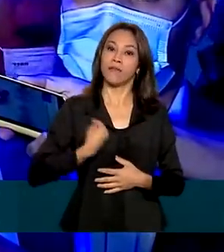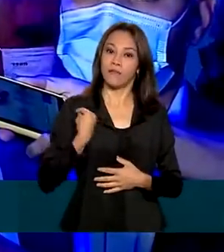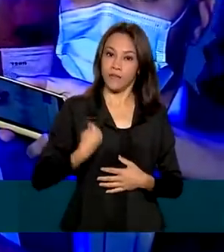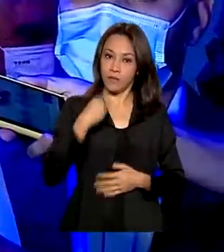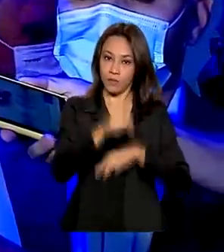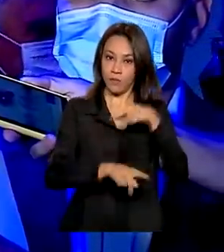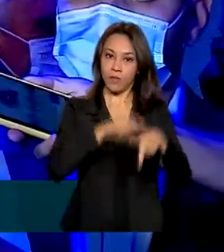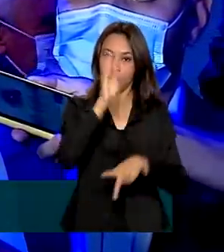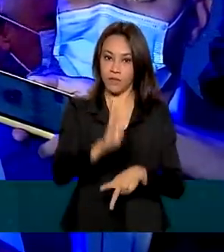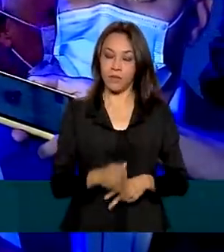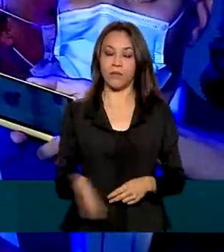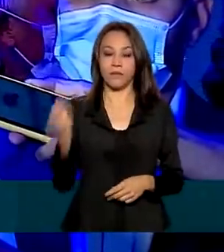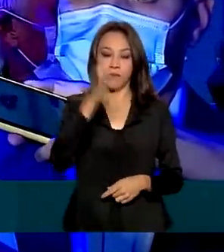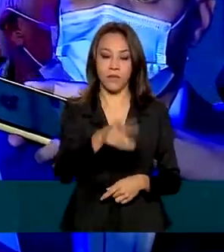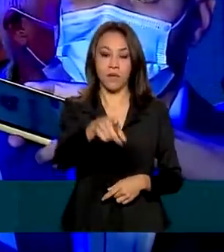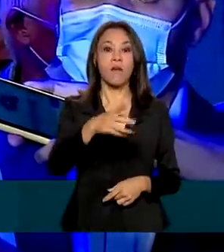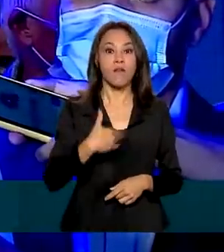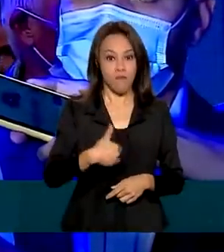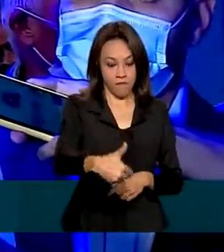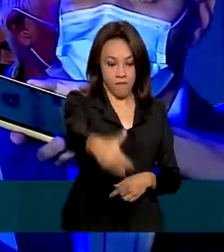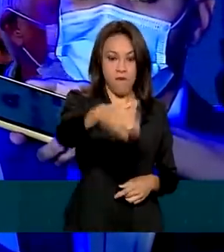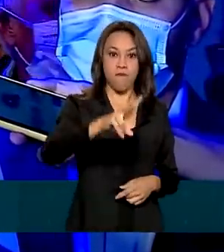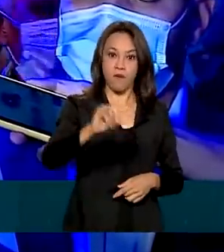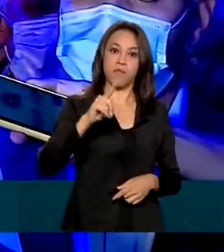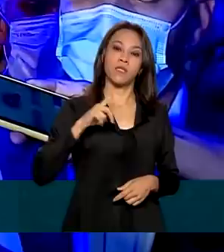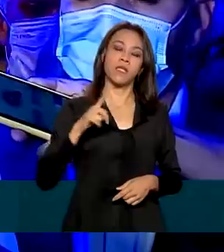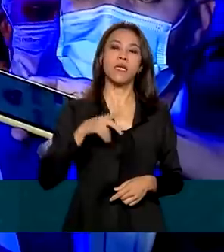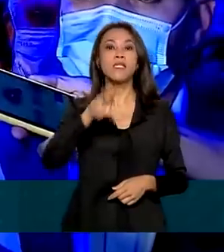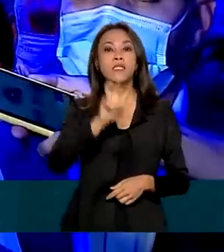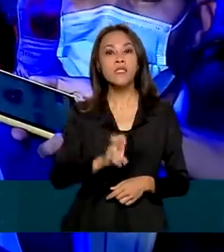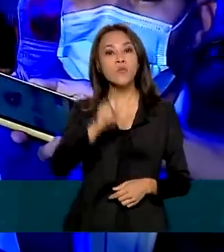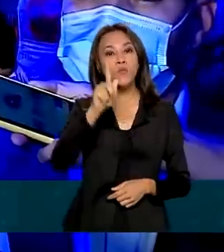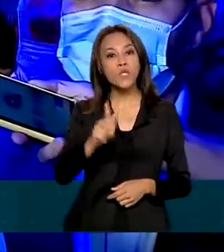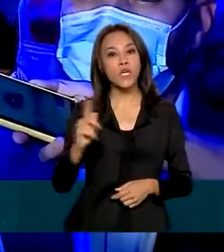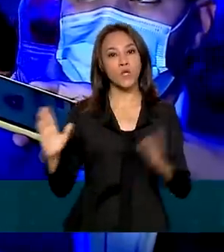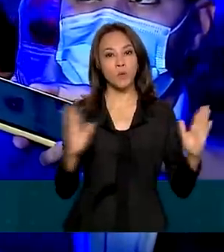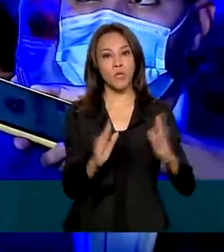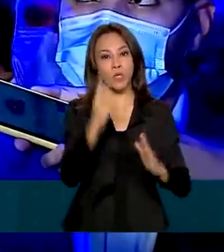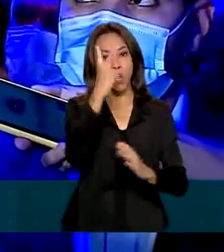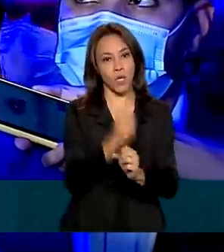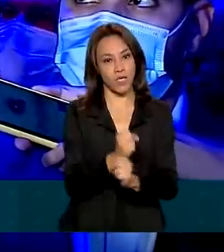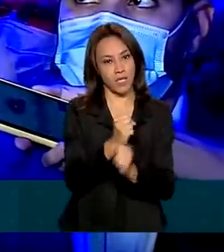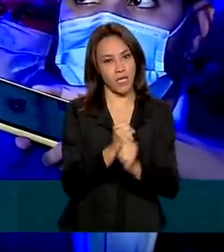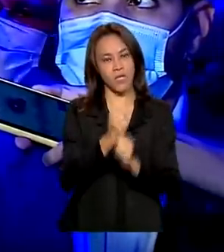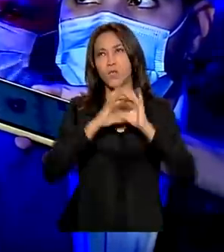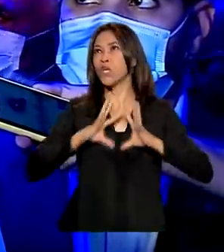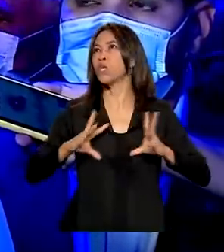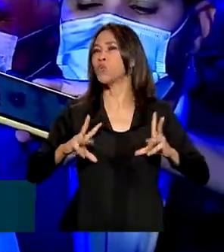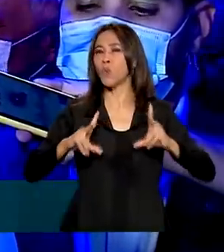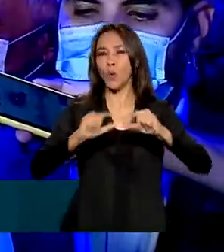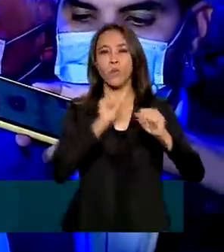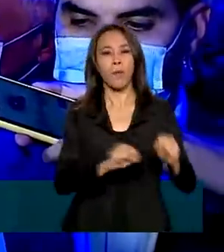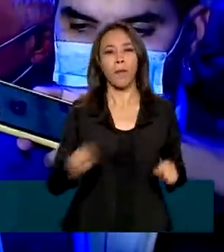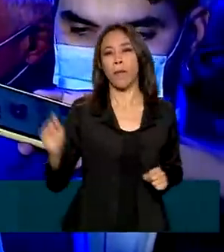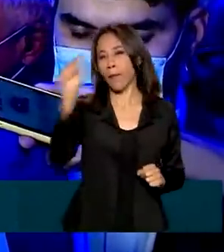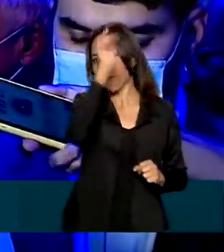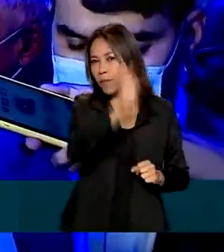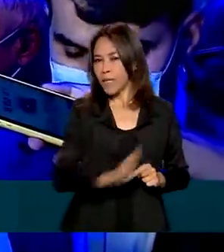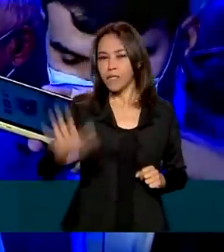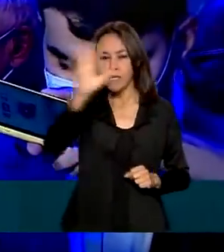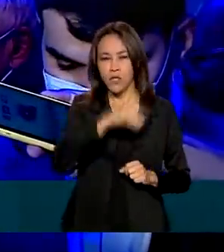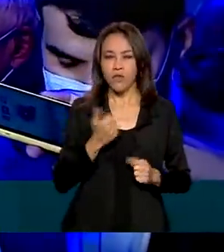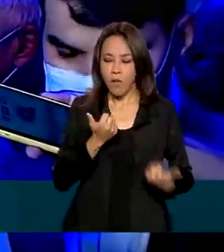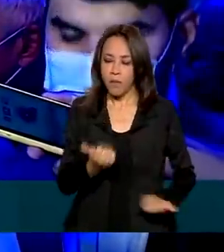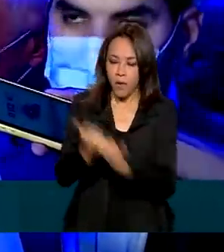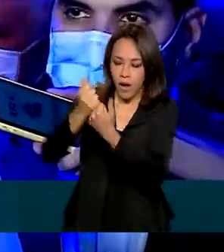o 5G nos próximos dois anos em grande parte do país. Então vai fazer com que a gente cresça o agronegócio,